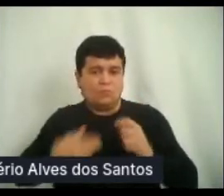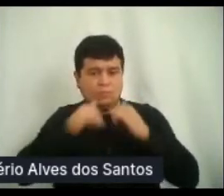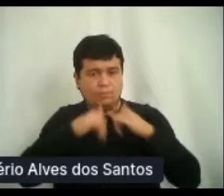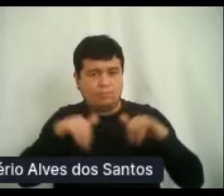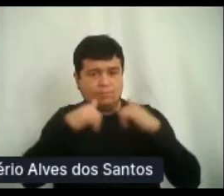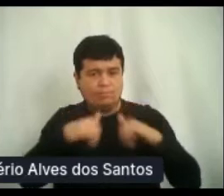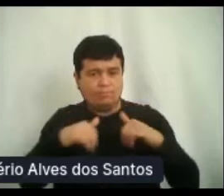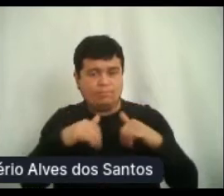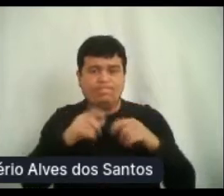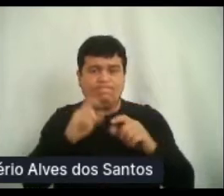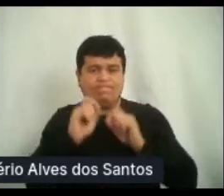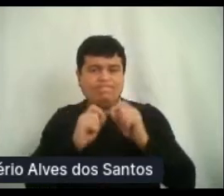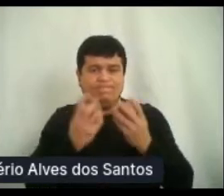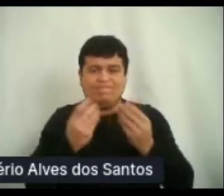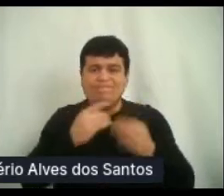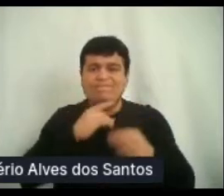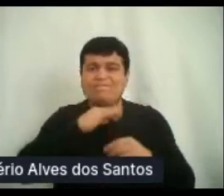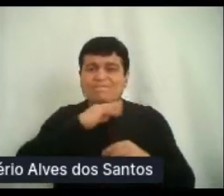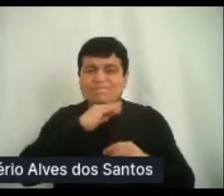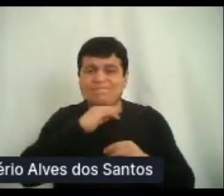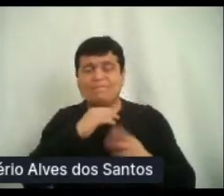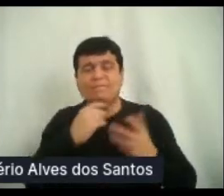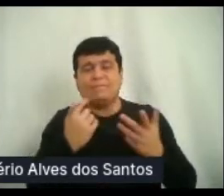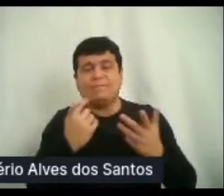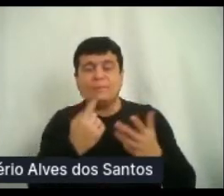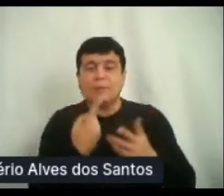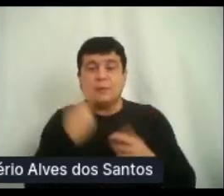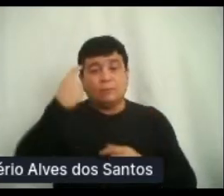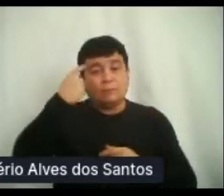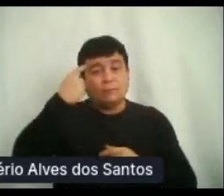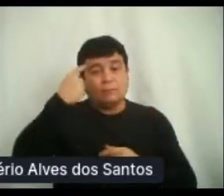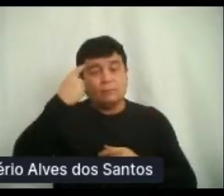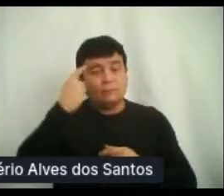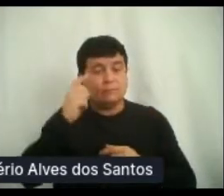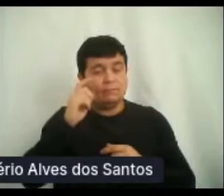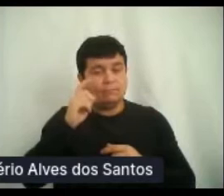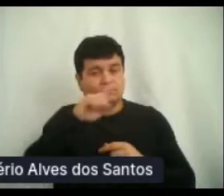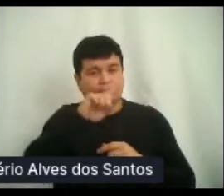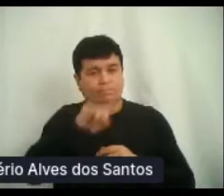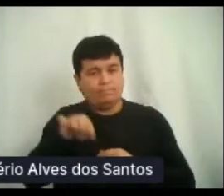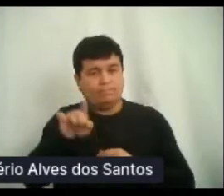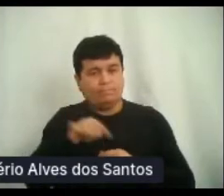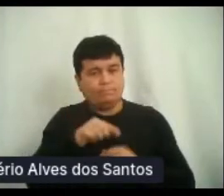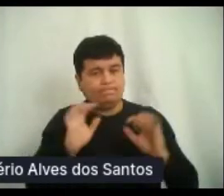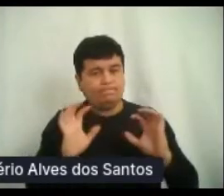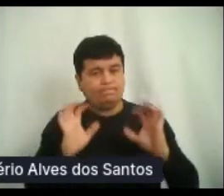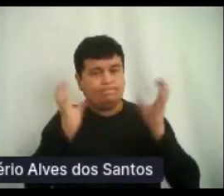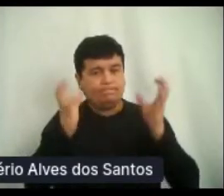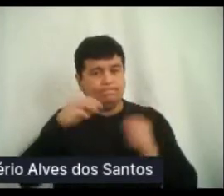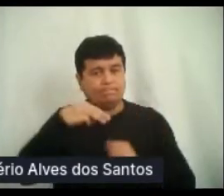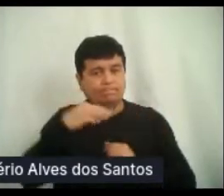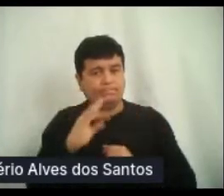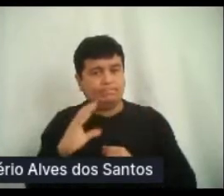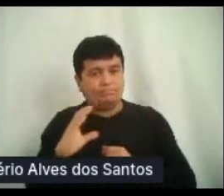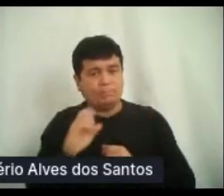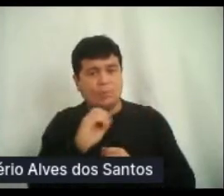Então, percebemos que teríamos que tomar uma decisão de cancelar o evento ou encarar o desafio de fazer